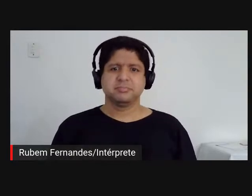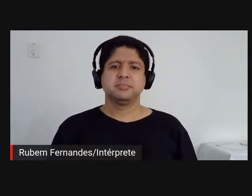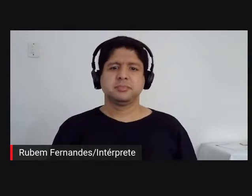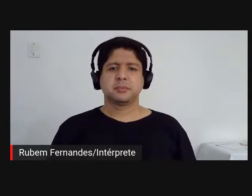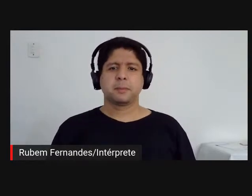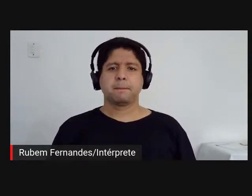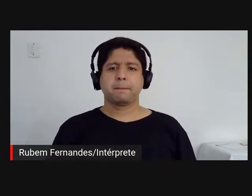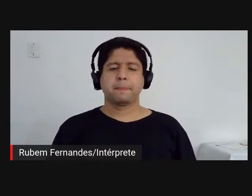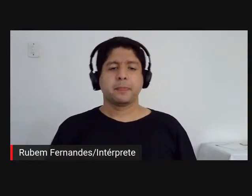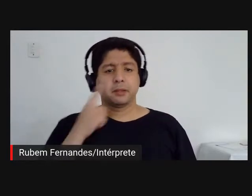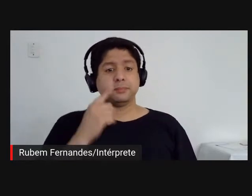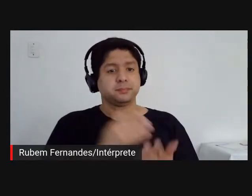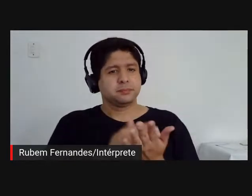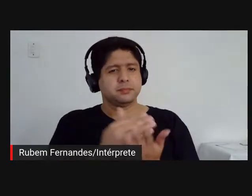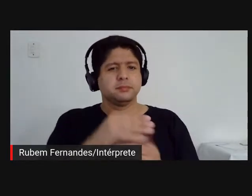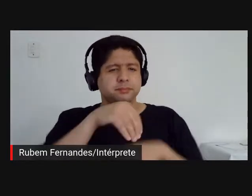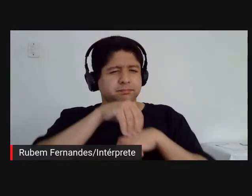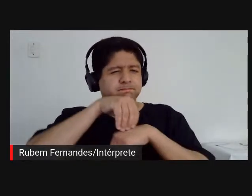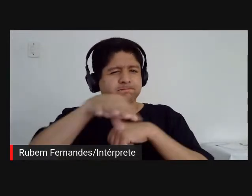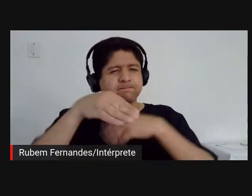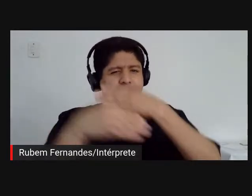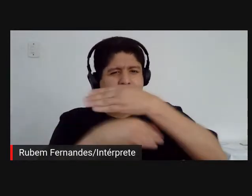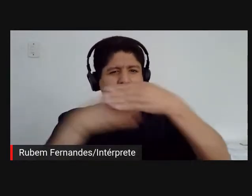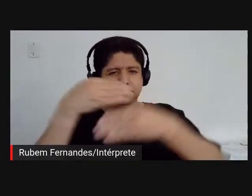Mas vamos lá, deixa eu compartilhar essa tela aqui.